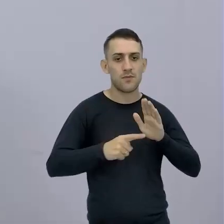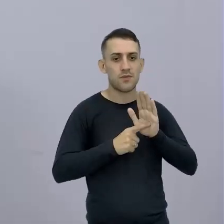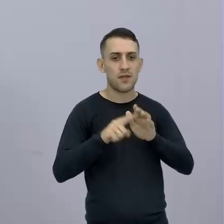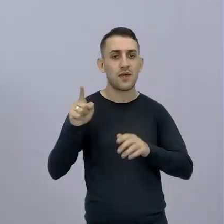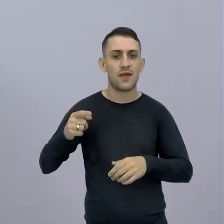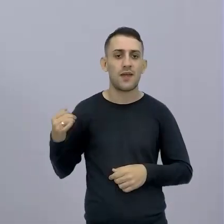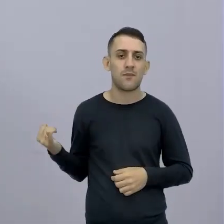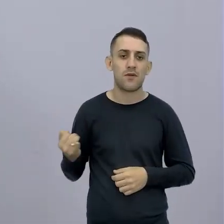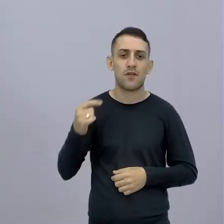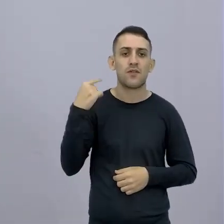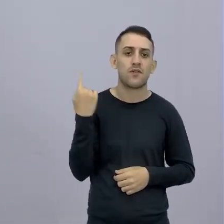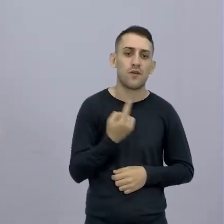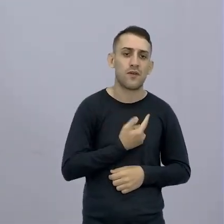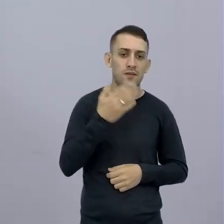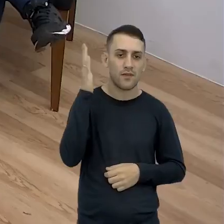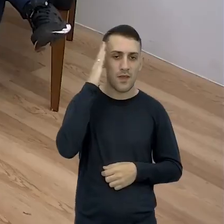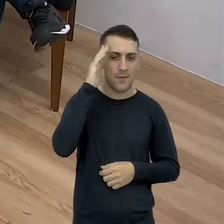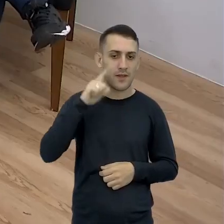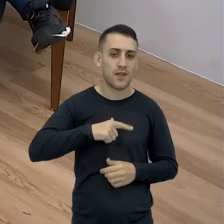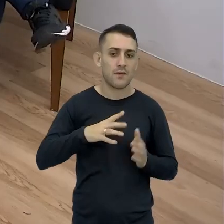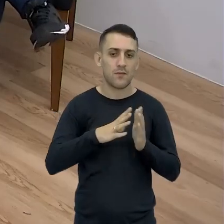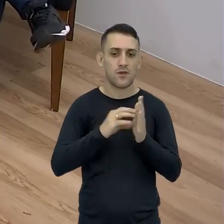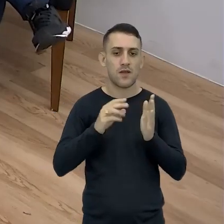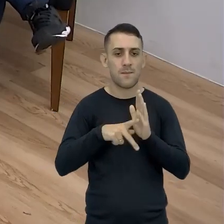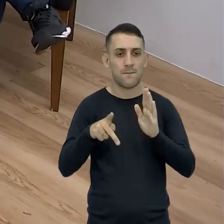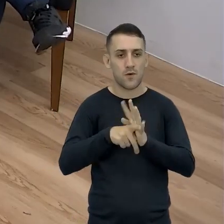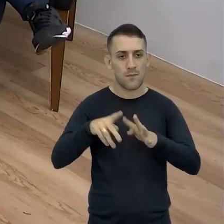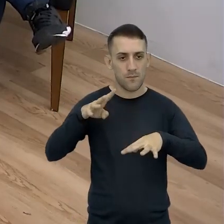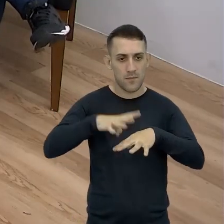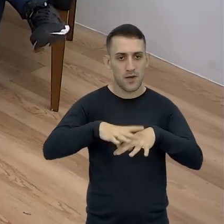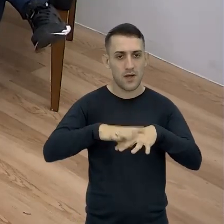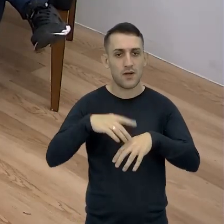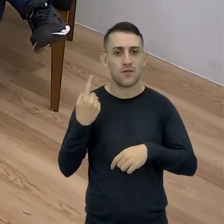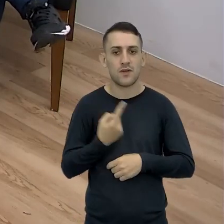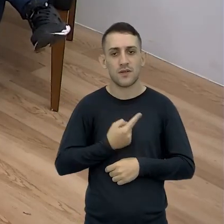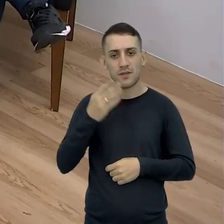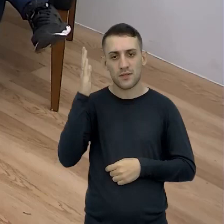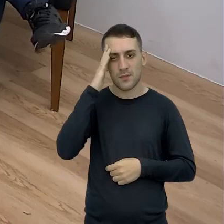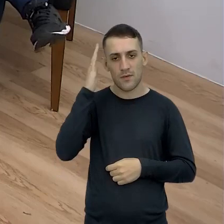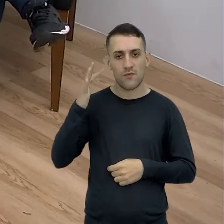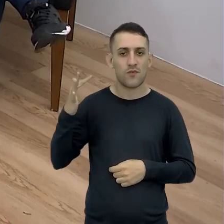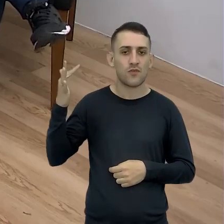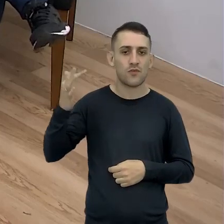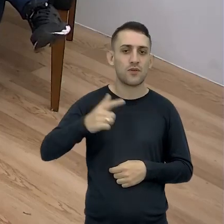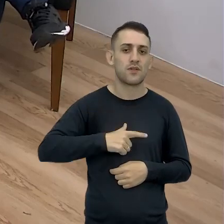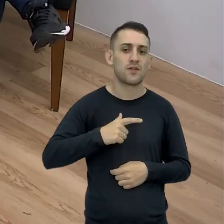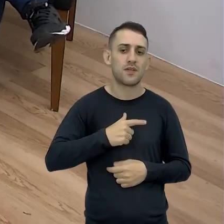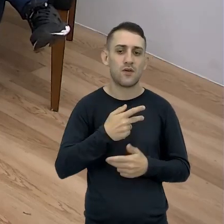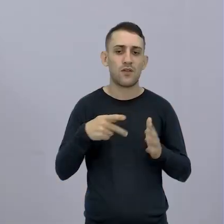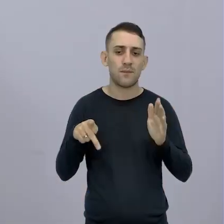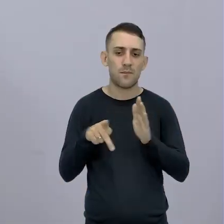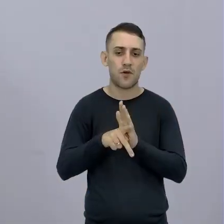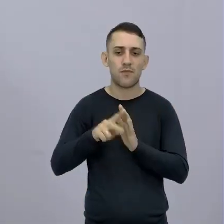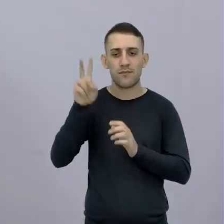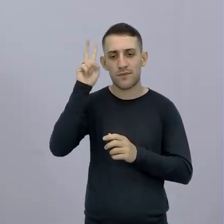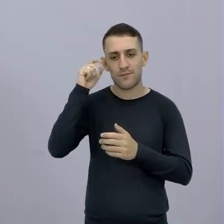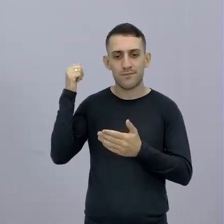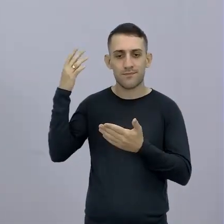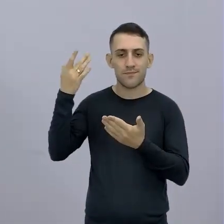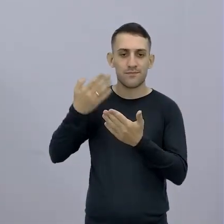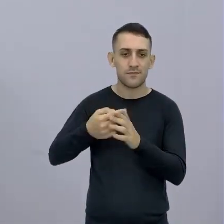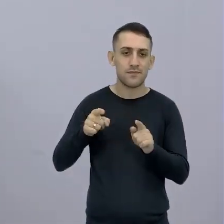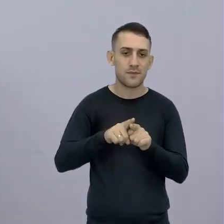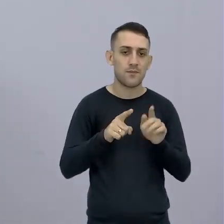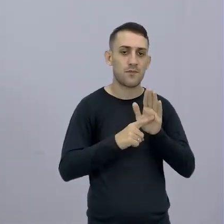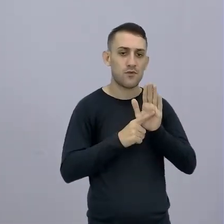importante saber Que existe modelagem matemática Para prever o futuro Claro aí a gente mostrou Uma regressão linear Que é o mais simples Da matemática Mas a gente